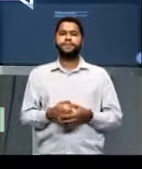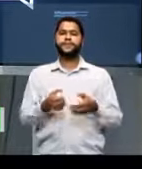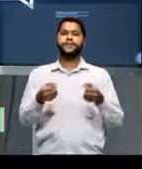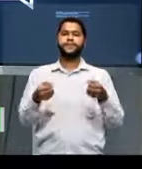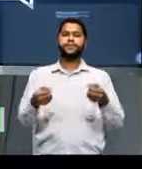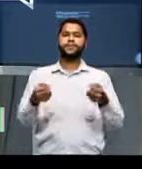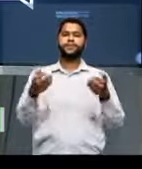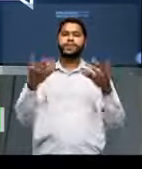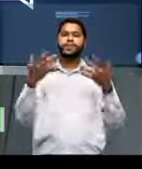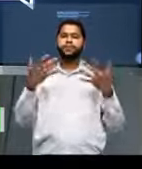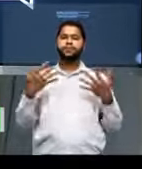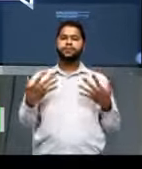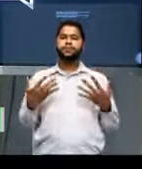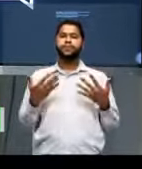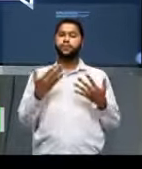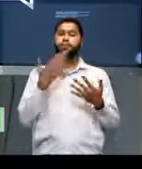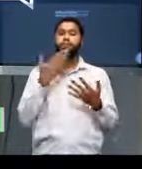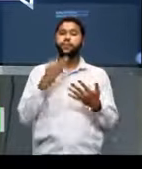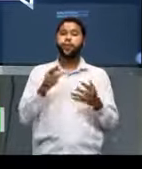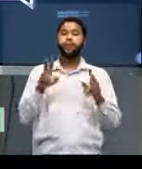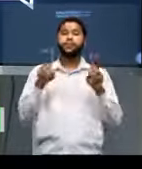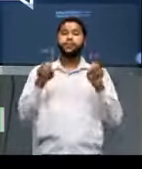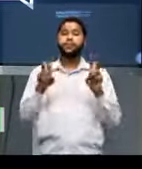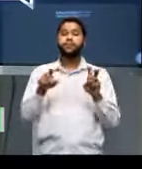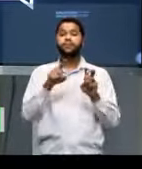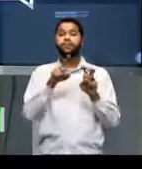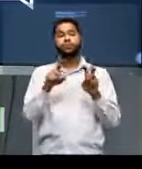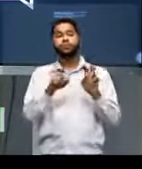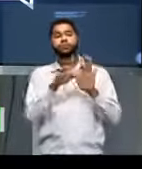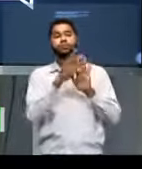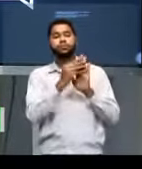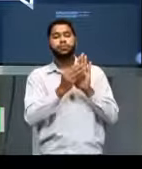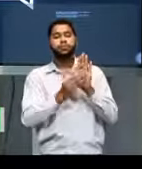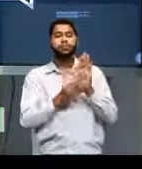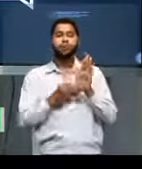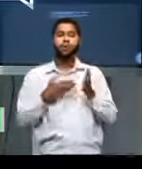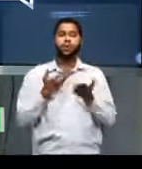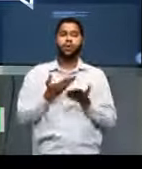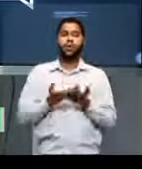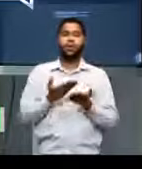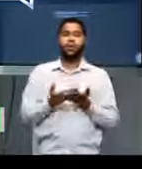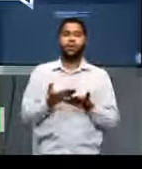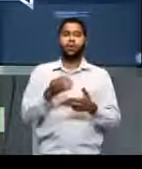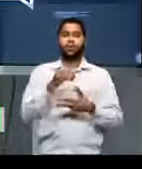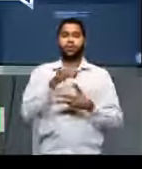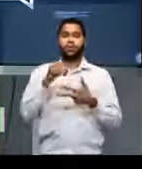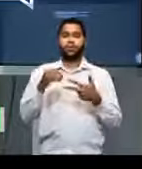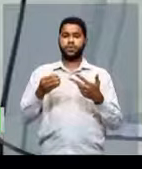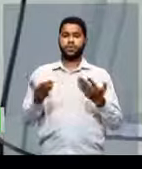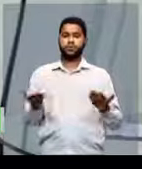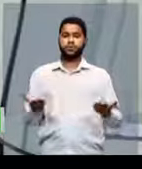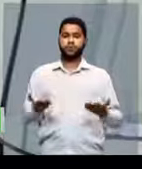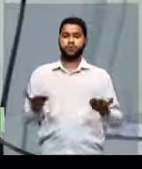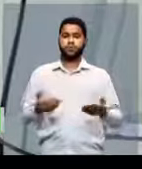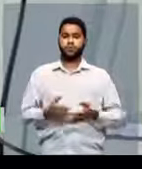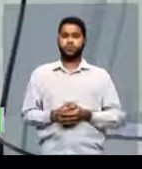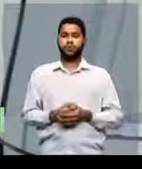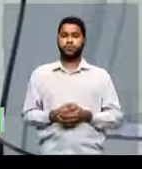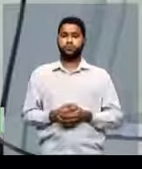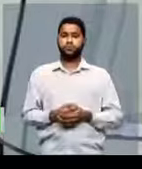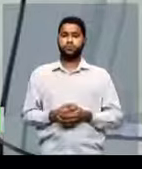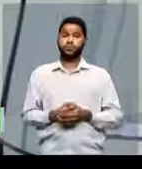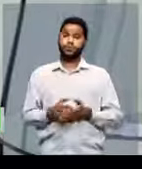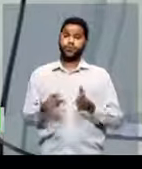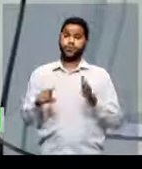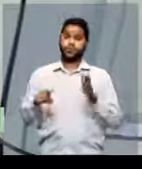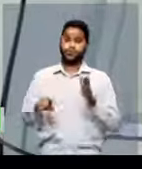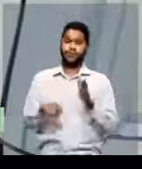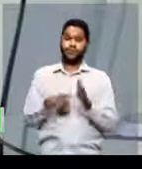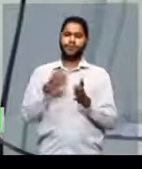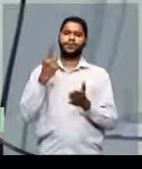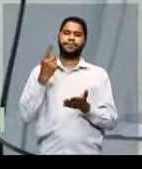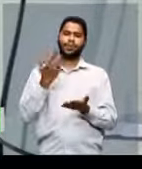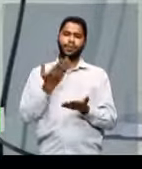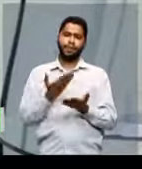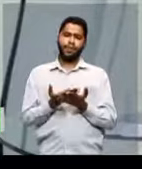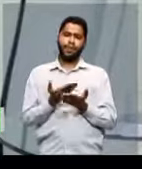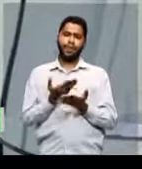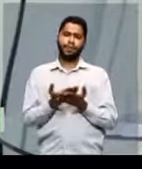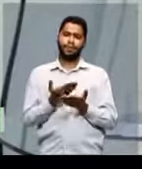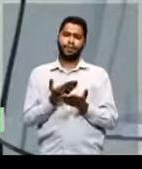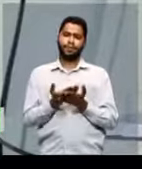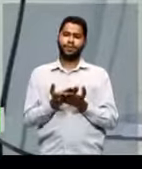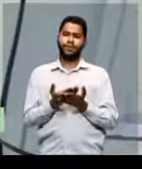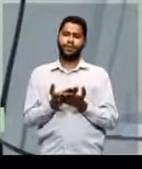conta para a gente qual foi o tema que você trabalhou nessa aula do Enem hoje. Então, hoje, como foi a primeira aula de Enem,